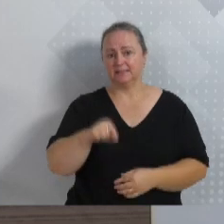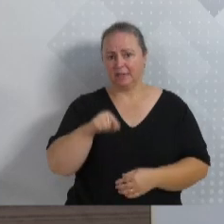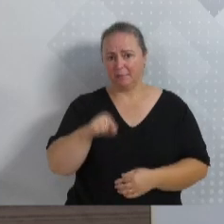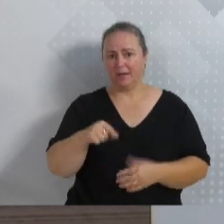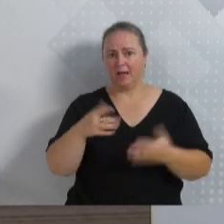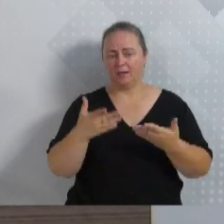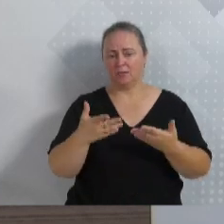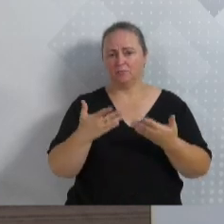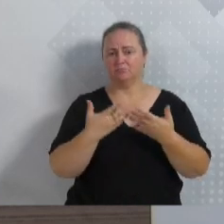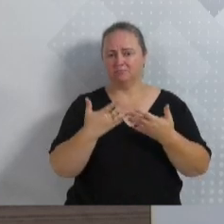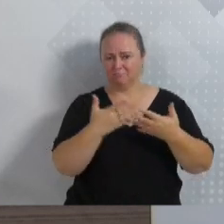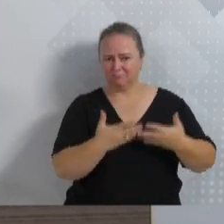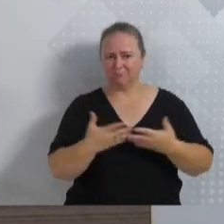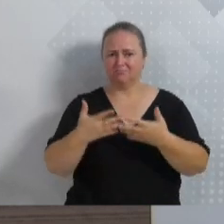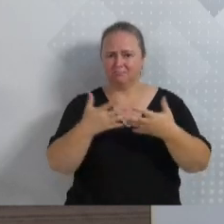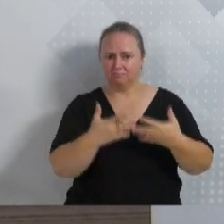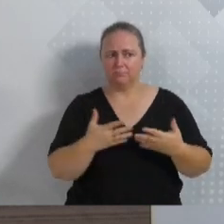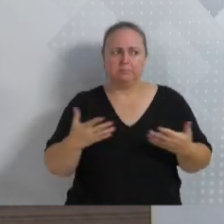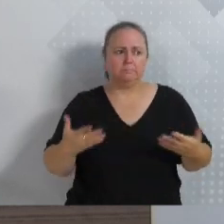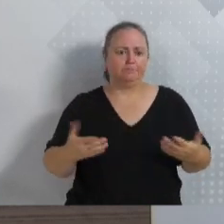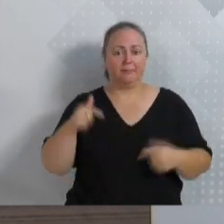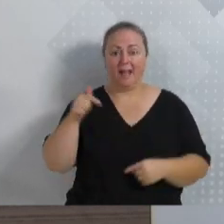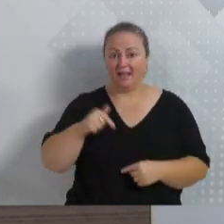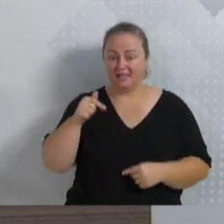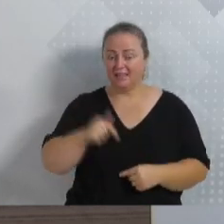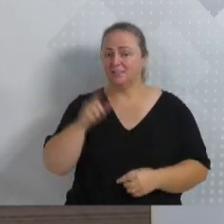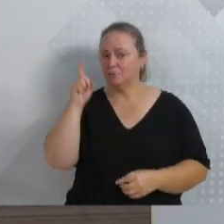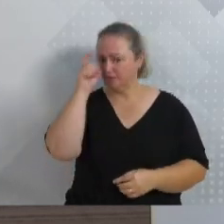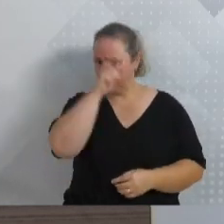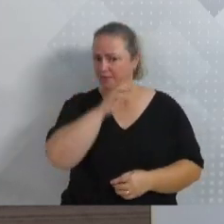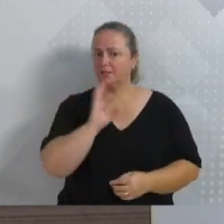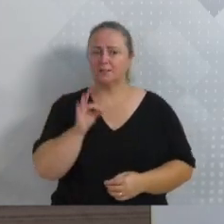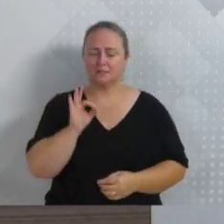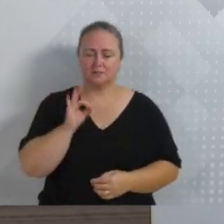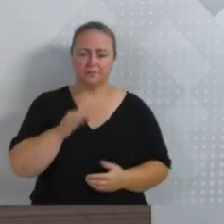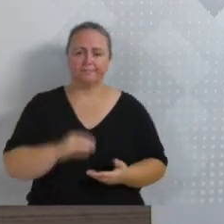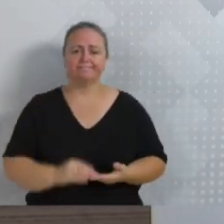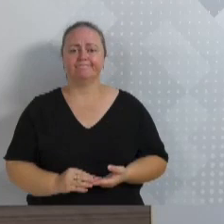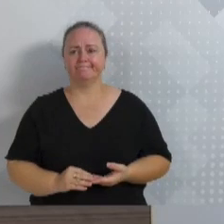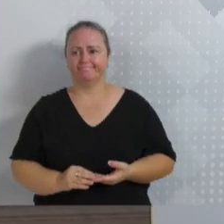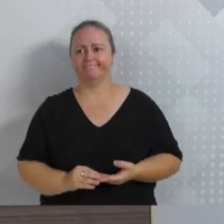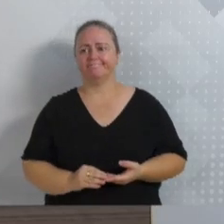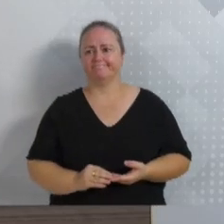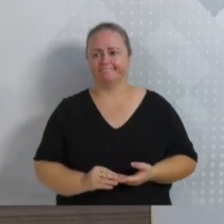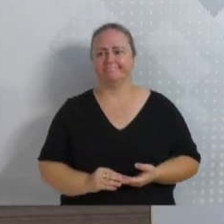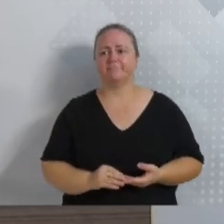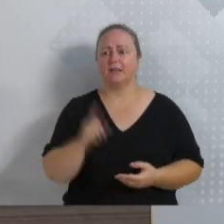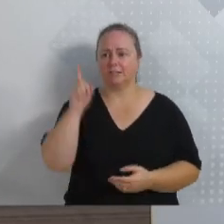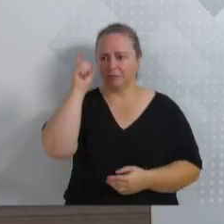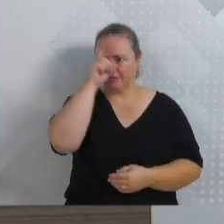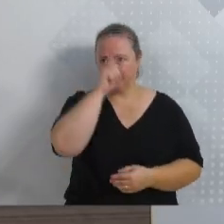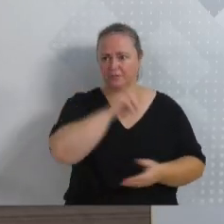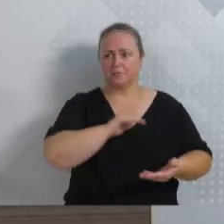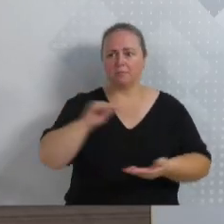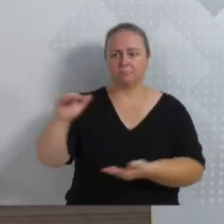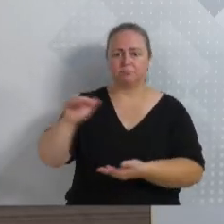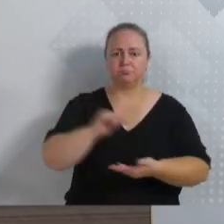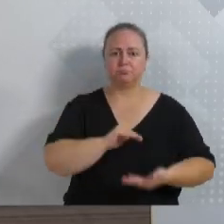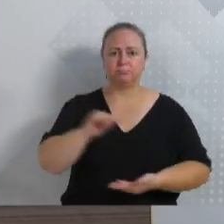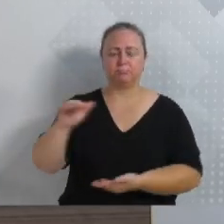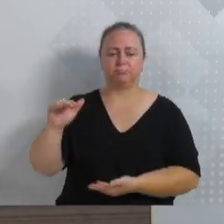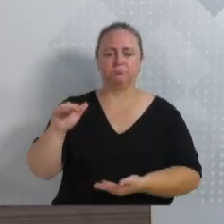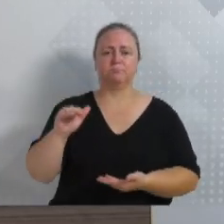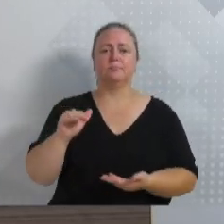transporte, a gente sente muita dificuldade no município de Blumenau em carregar ou descarregar alguma carga no centro de Blumenau. Então, a gente tem que